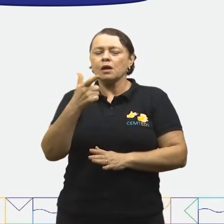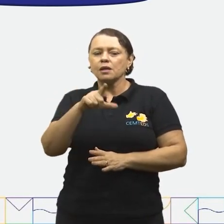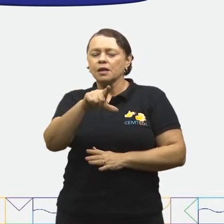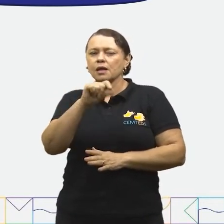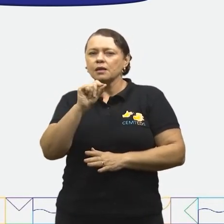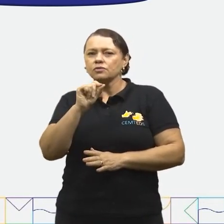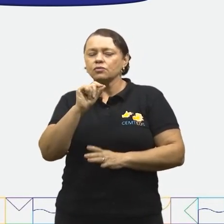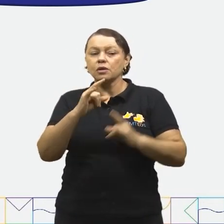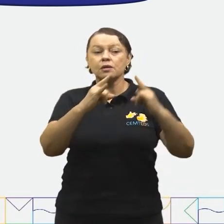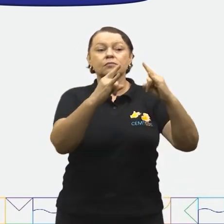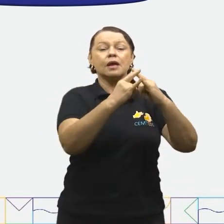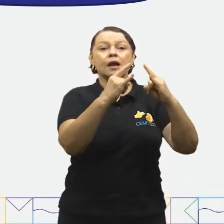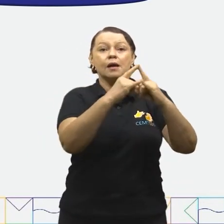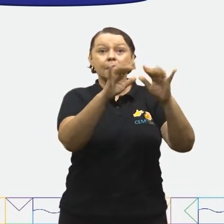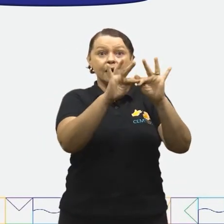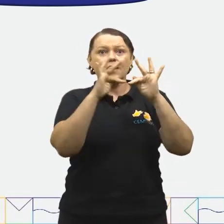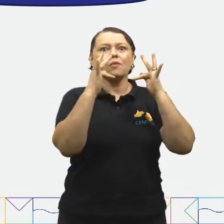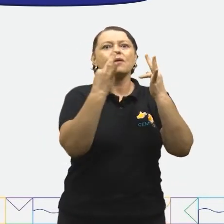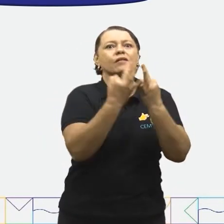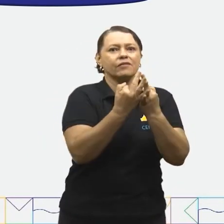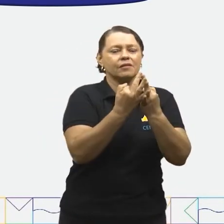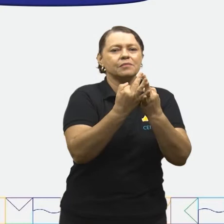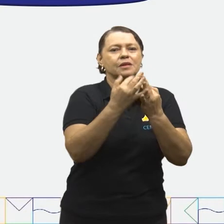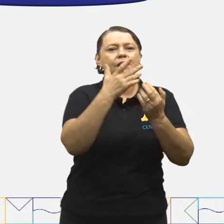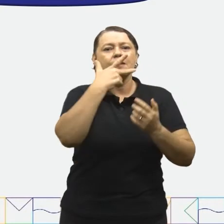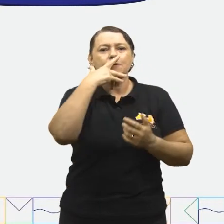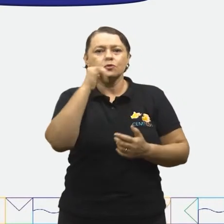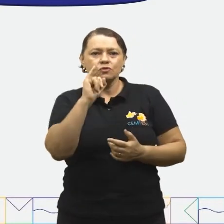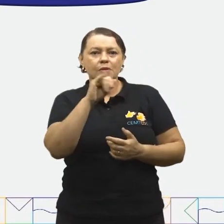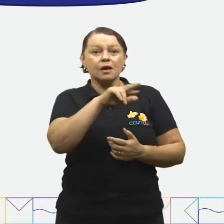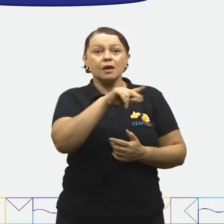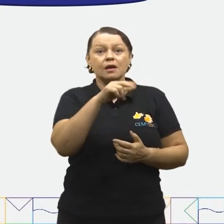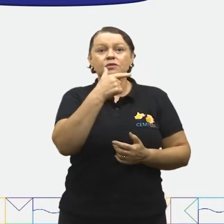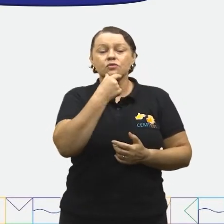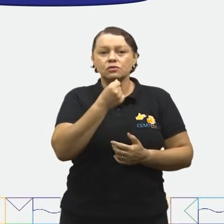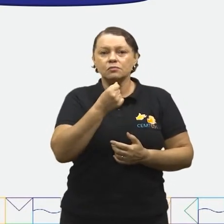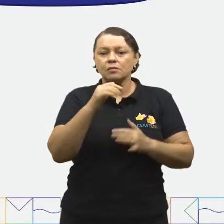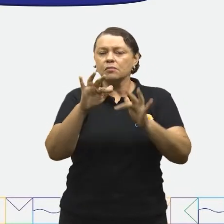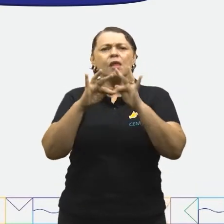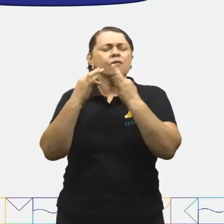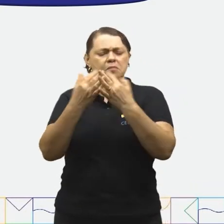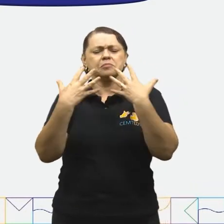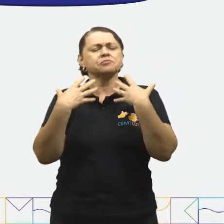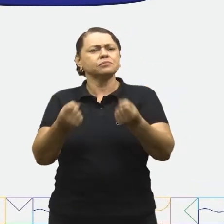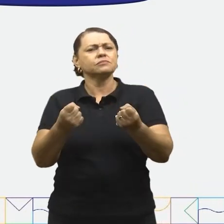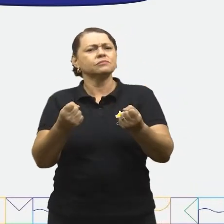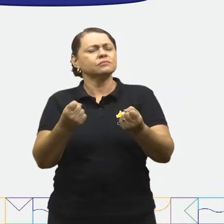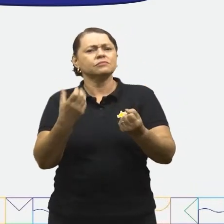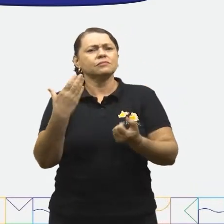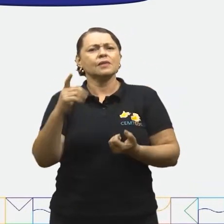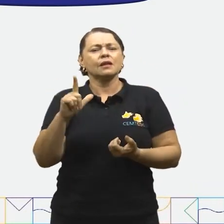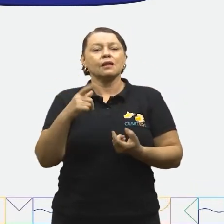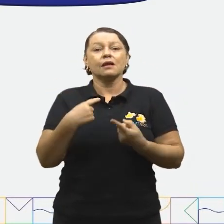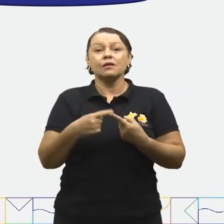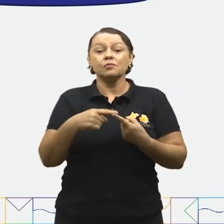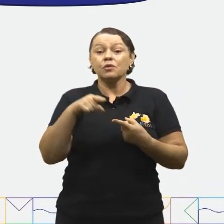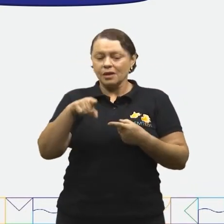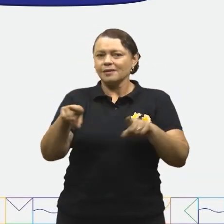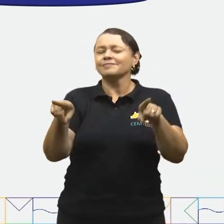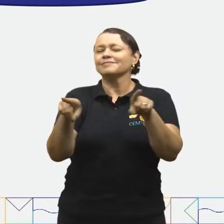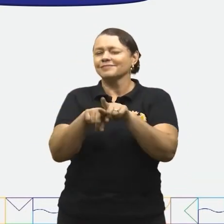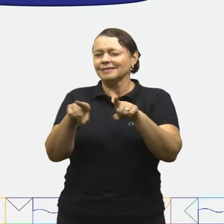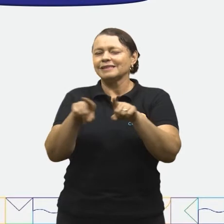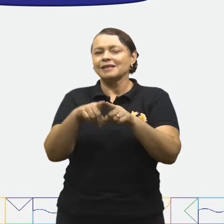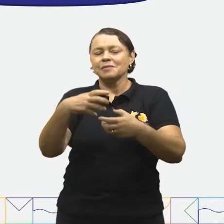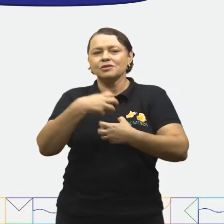com sua família, pais e os irmãos. Os pais dela aceitaram a proposta na hora. Afinal, eles também